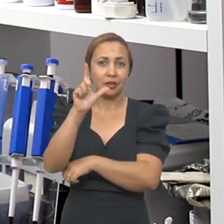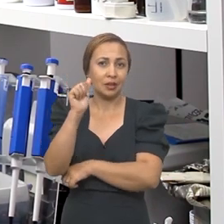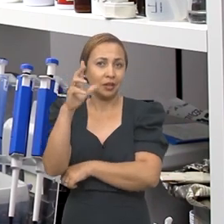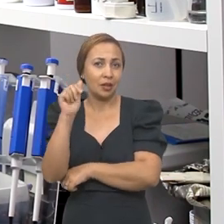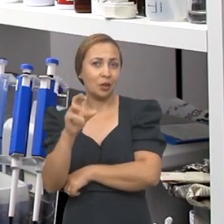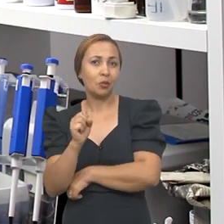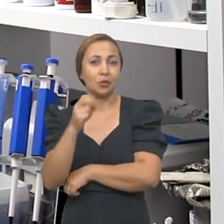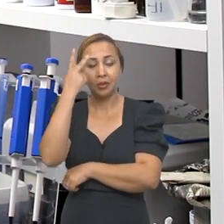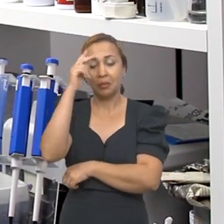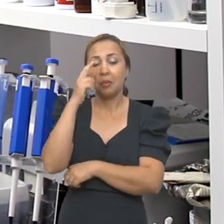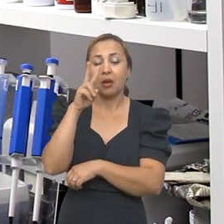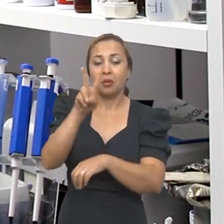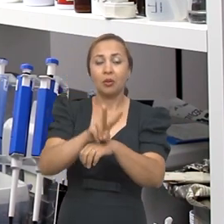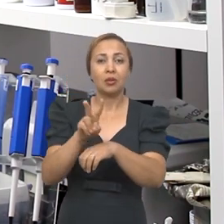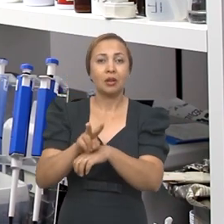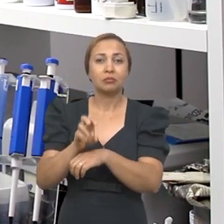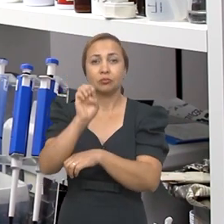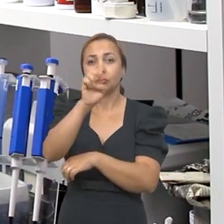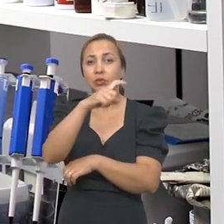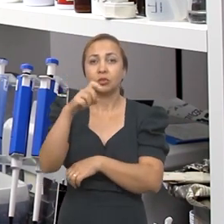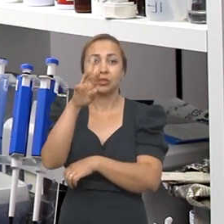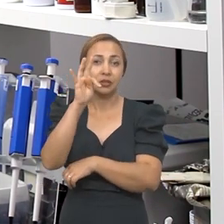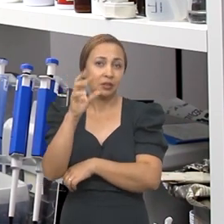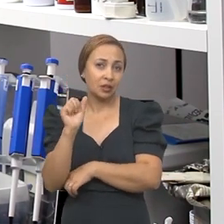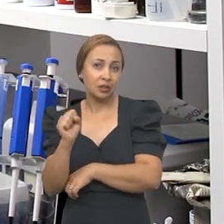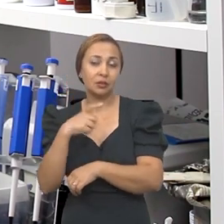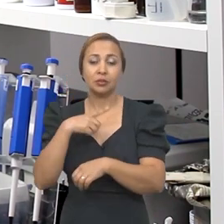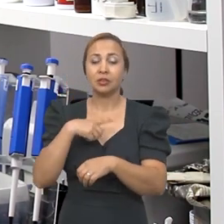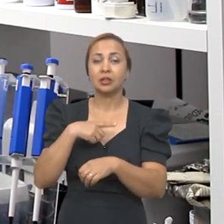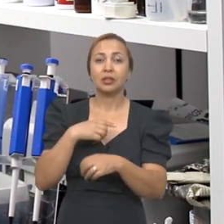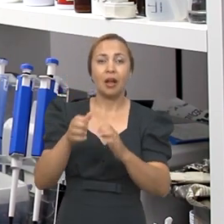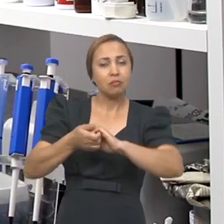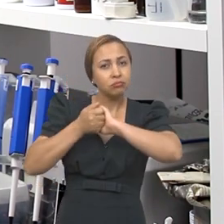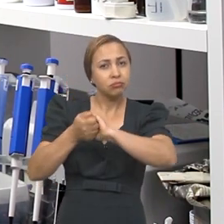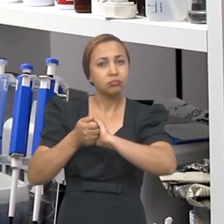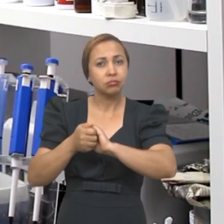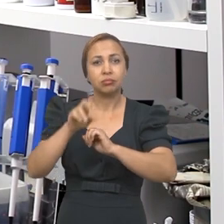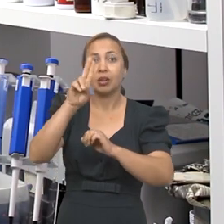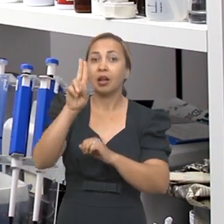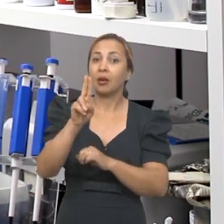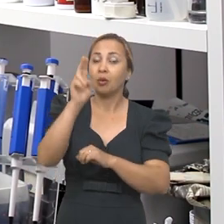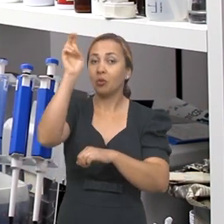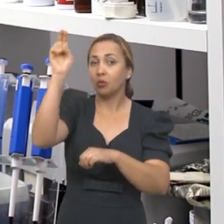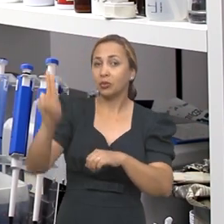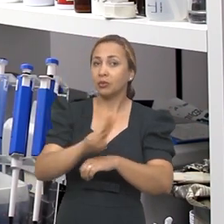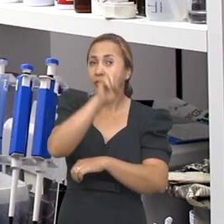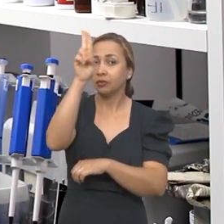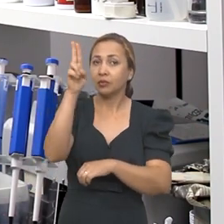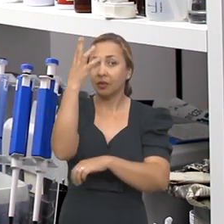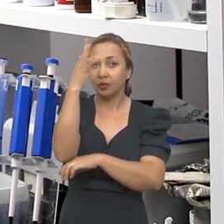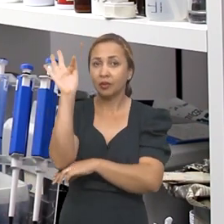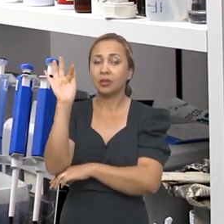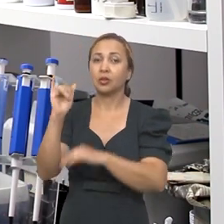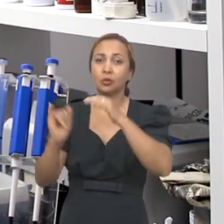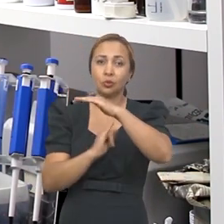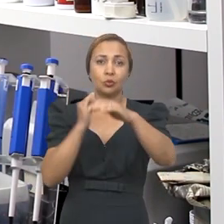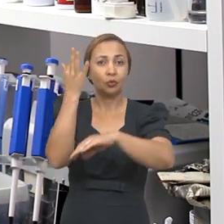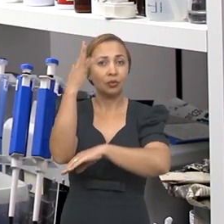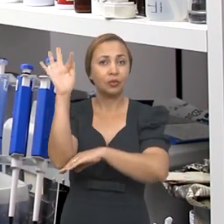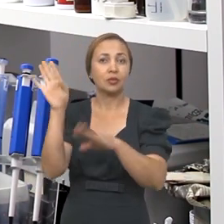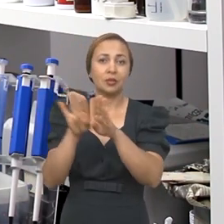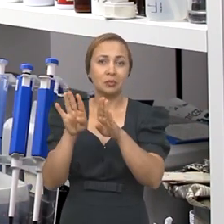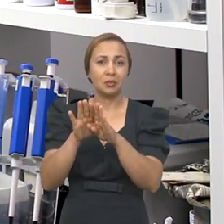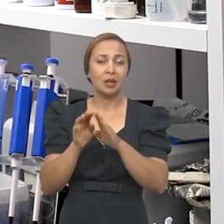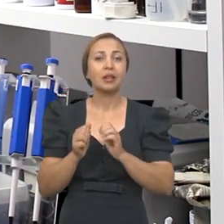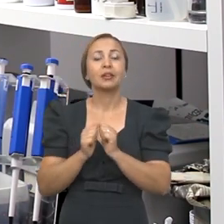no estado de Alagoas. E para avaliar esses extratos, a gente tem a parceria da Universidade Federal e